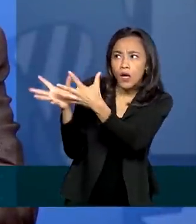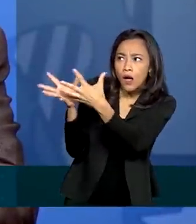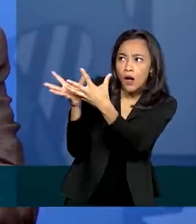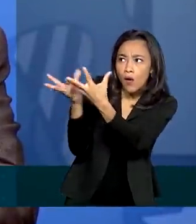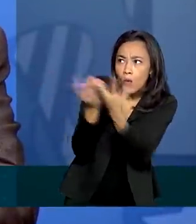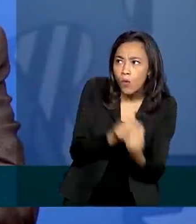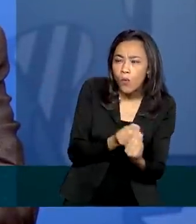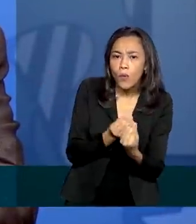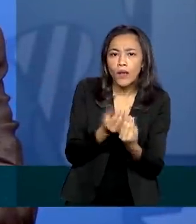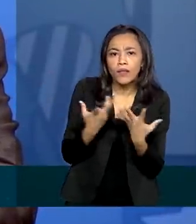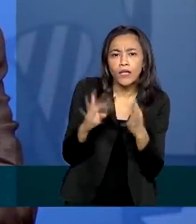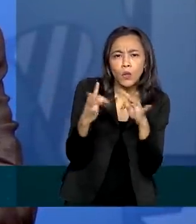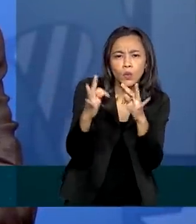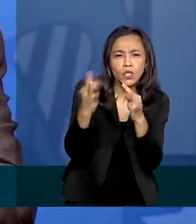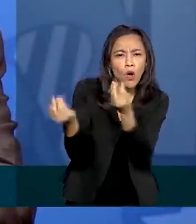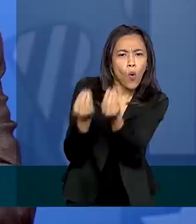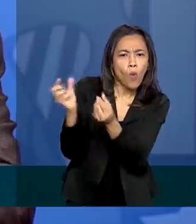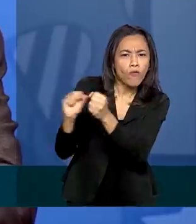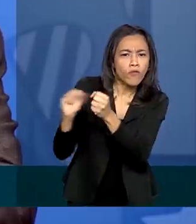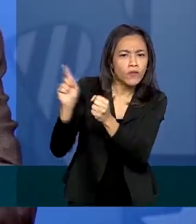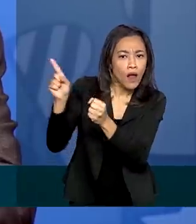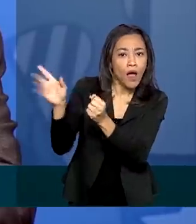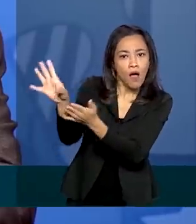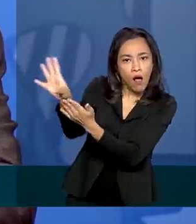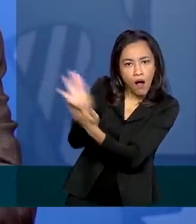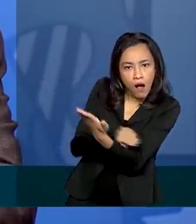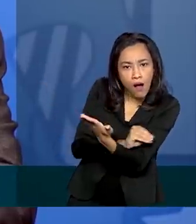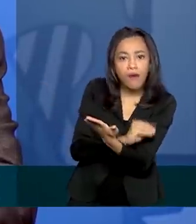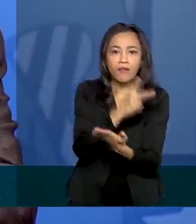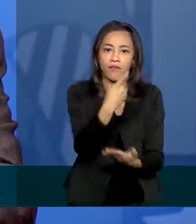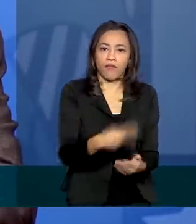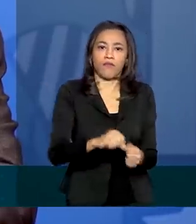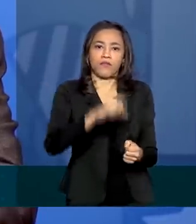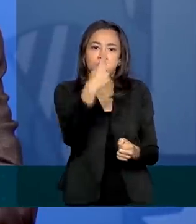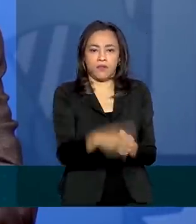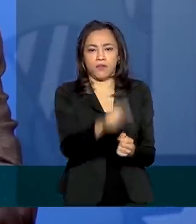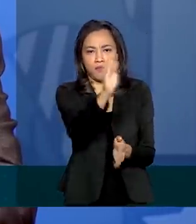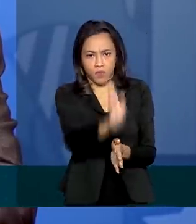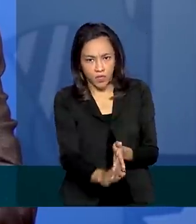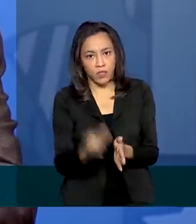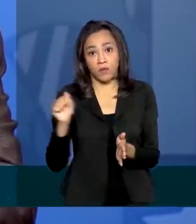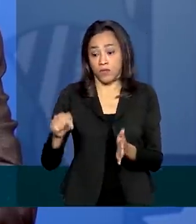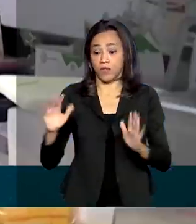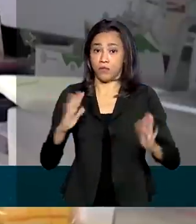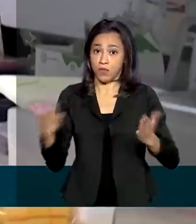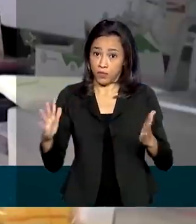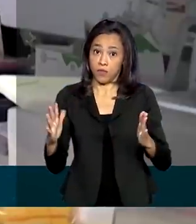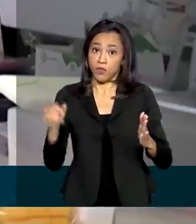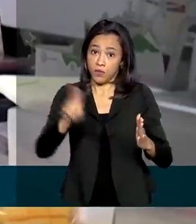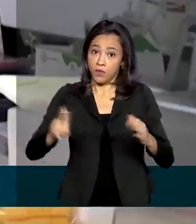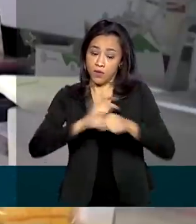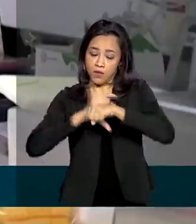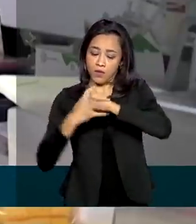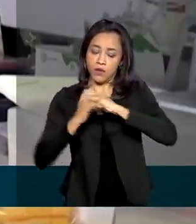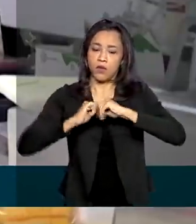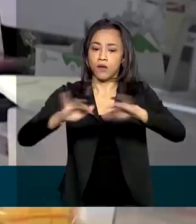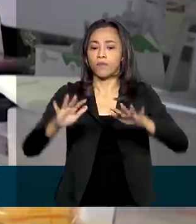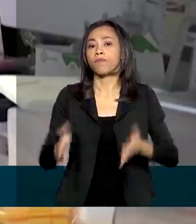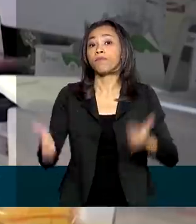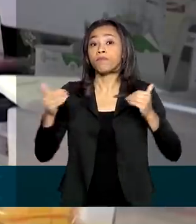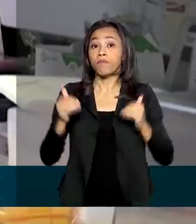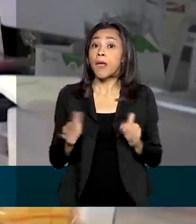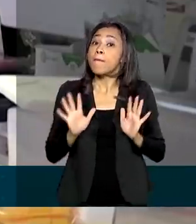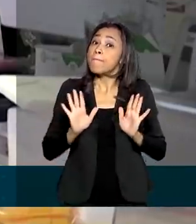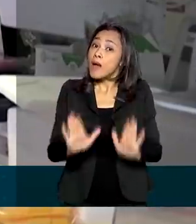eliminando também as margens de lucro exorbitantes aplicadas durante a pandemia. Mas o Ministério da Saúde